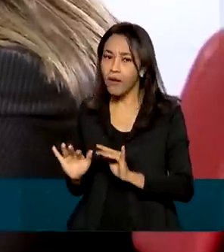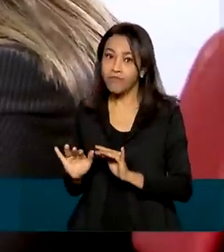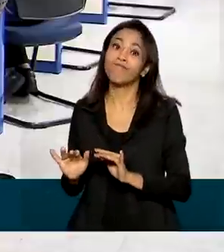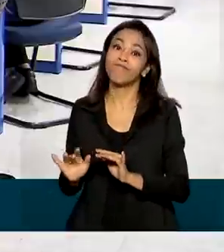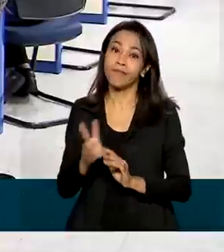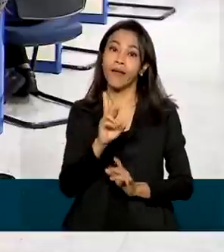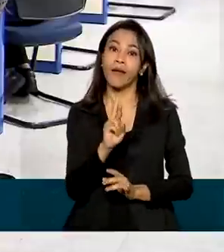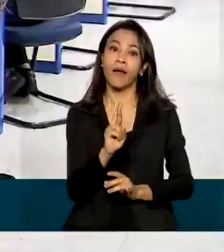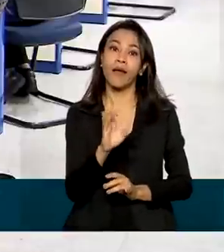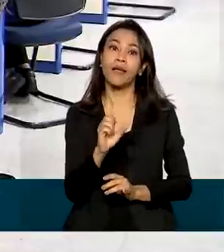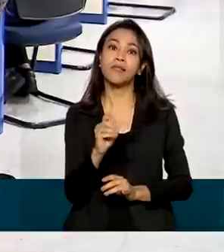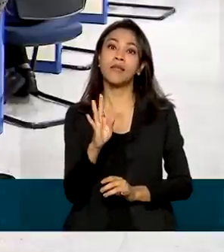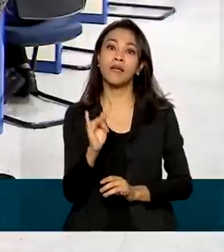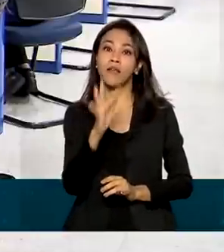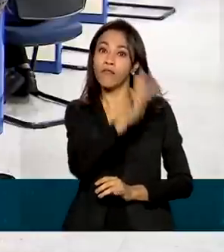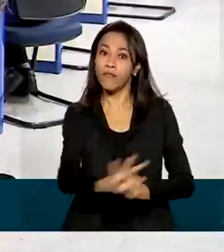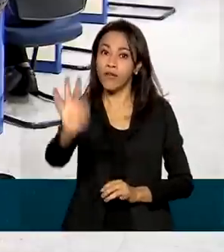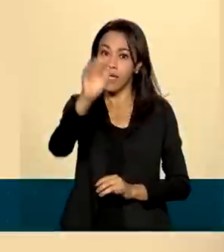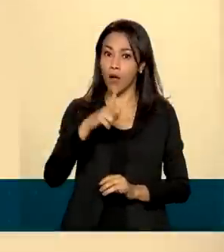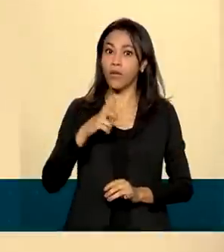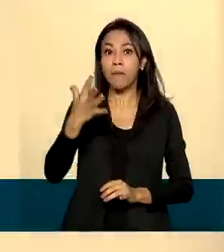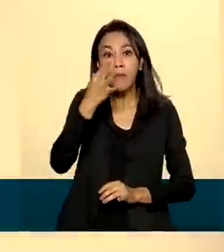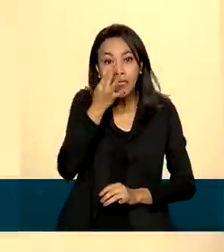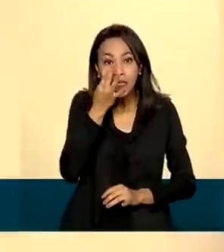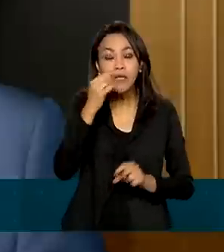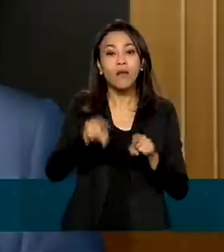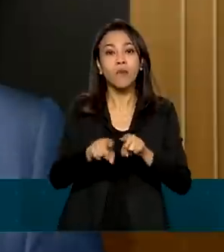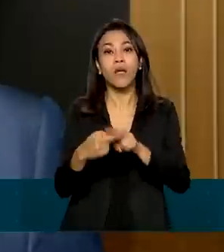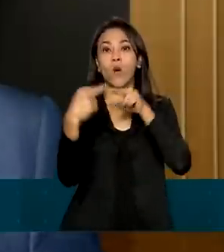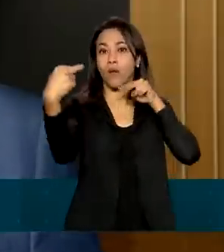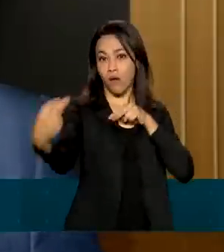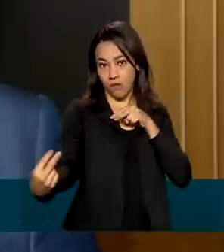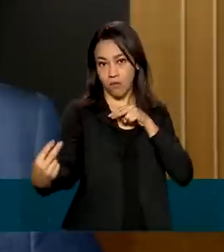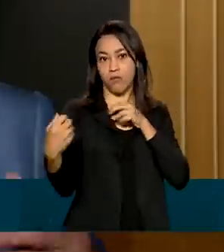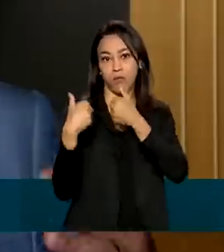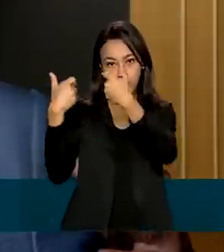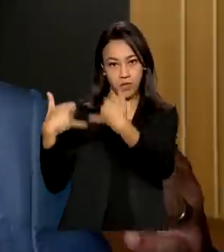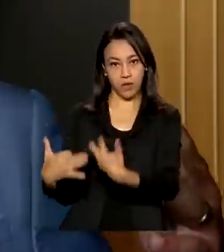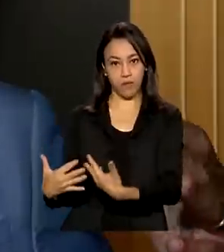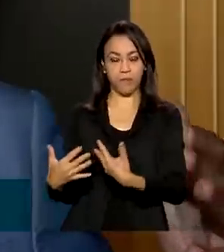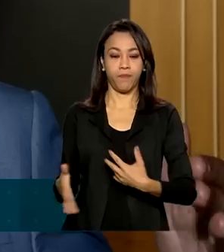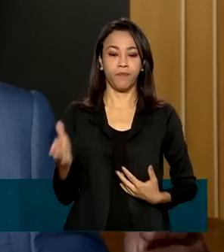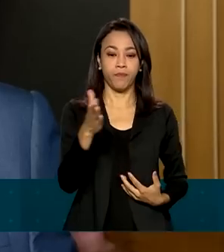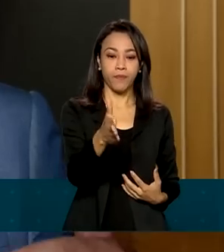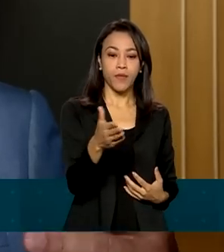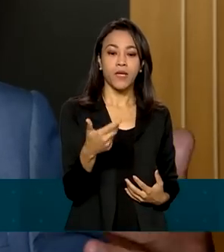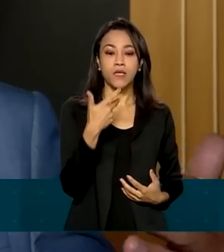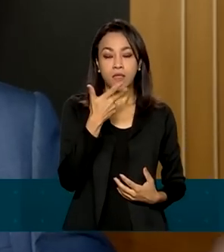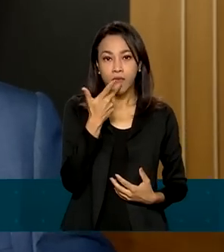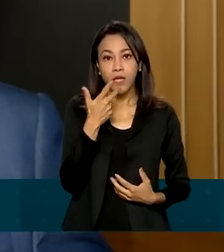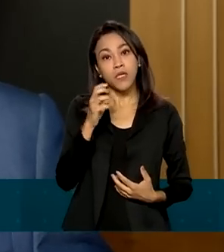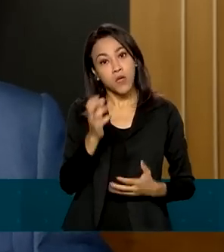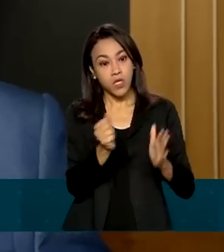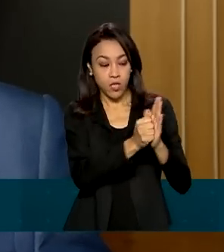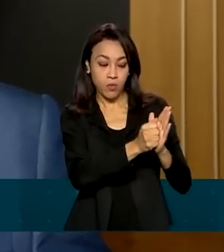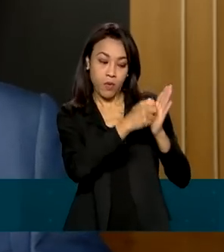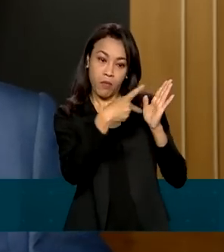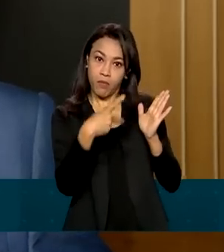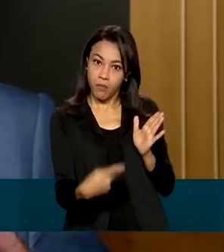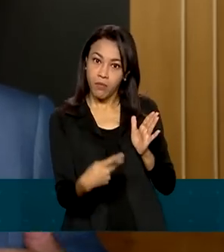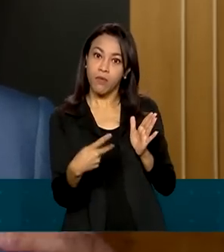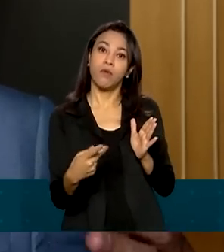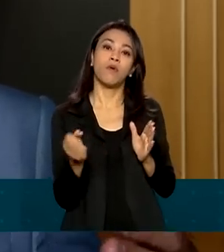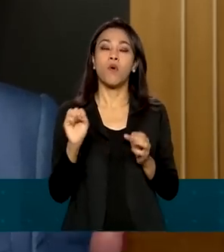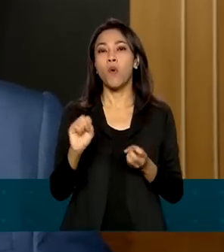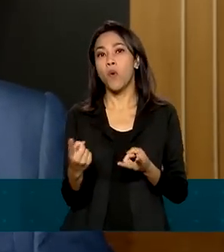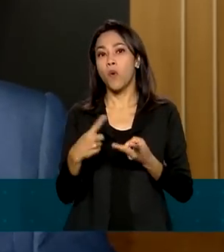Federal disponibiliza canais de atendimento presencial e online. Seja o canal por aplicativo, seja